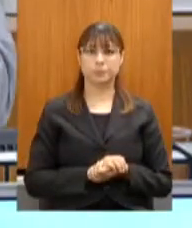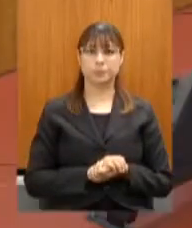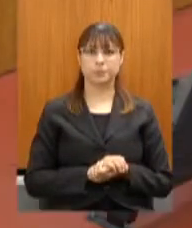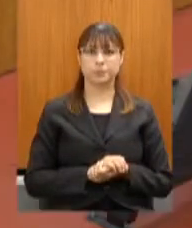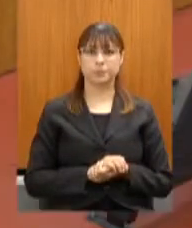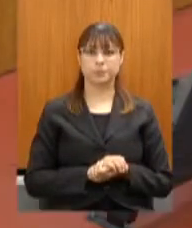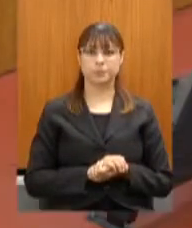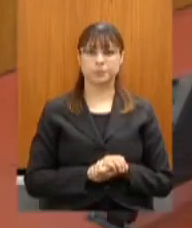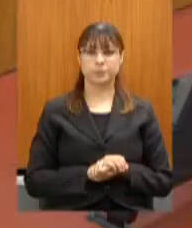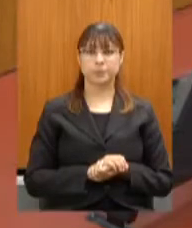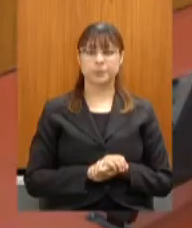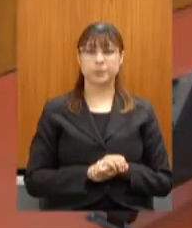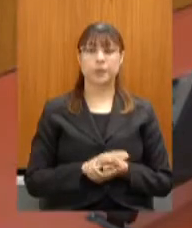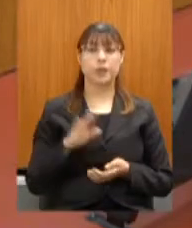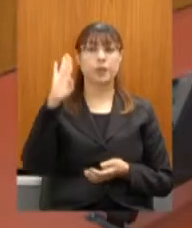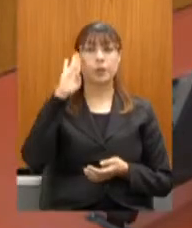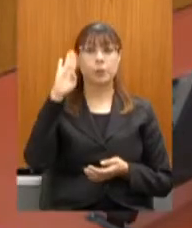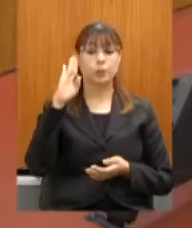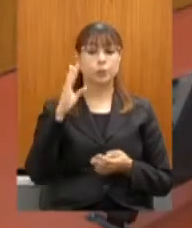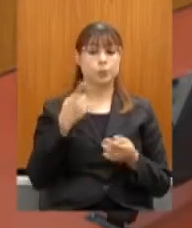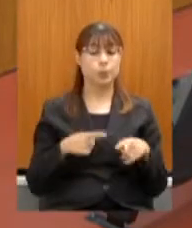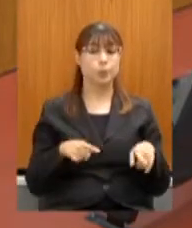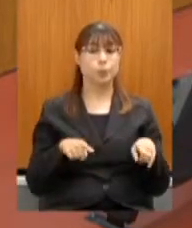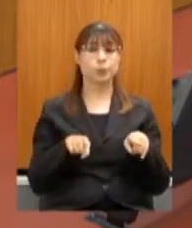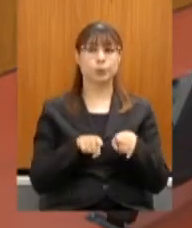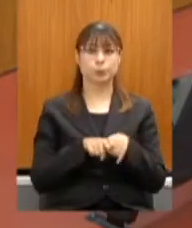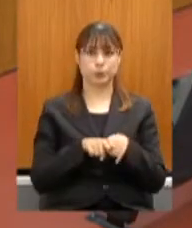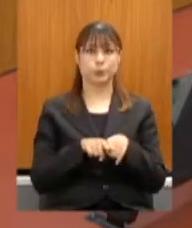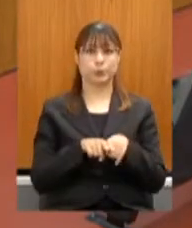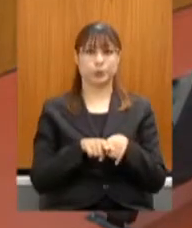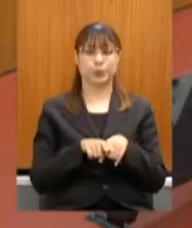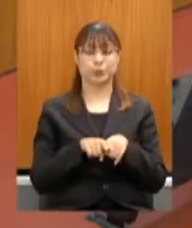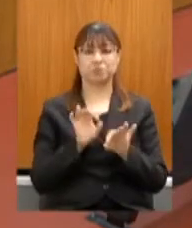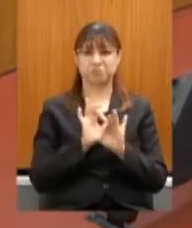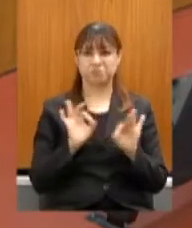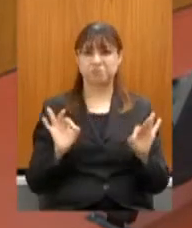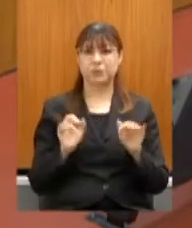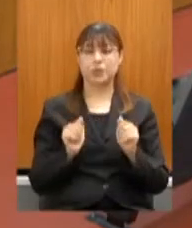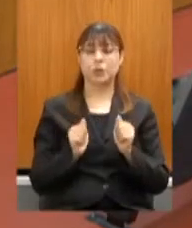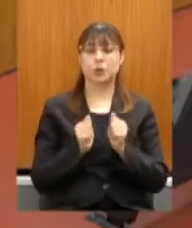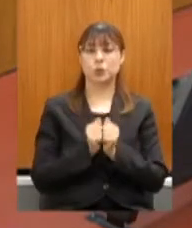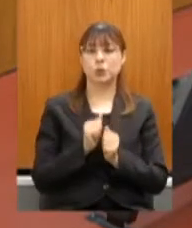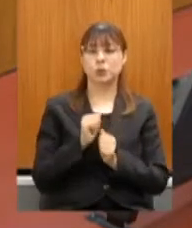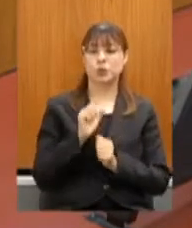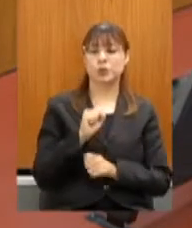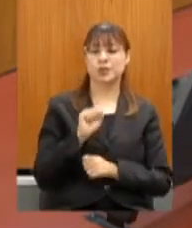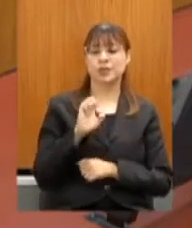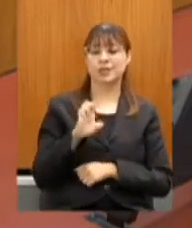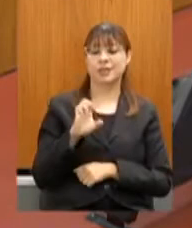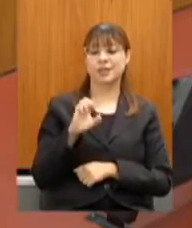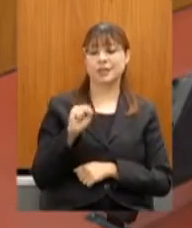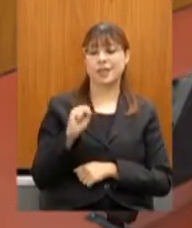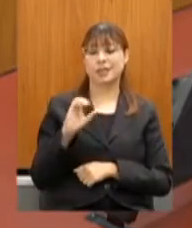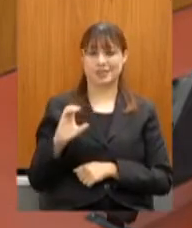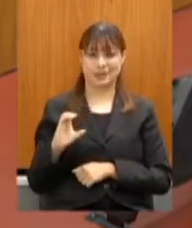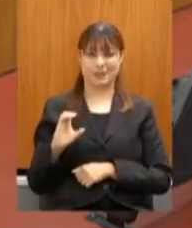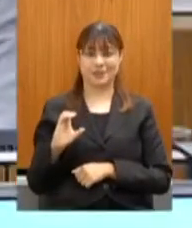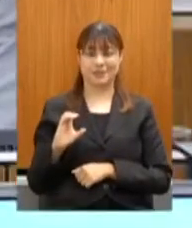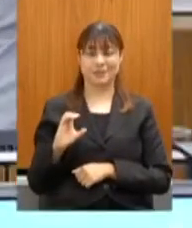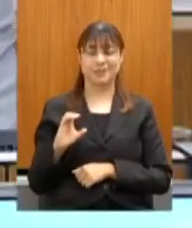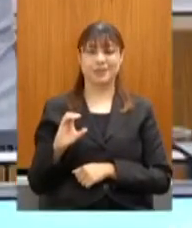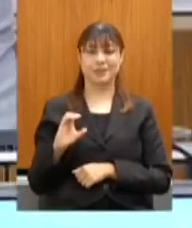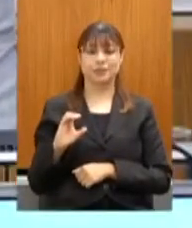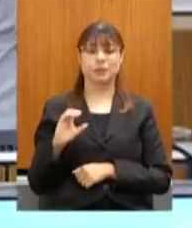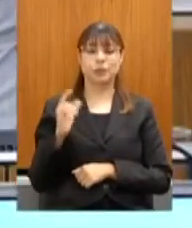E, sobretudo, numa parceria de sucesso com o SESC, nós conseguimos entregar